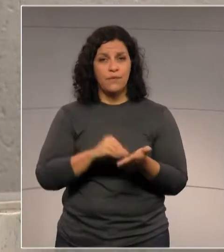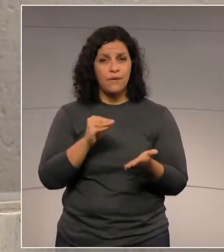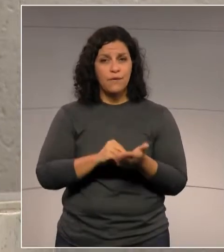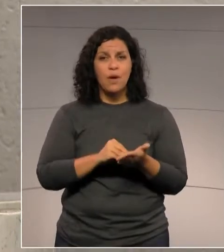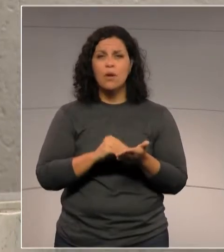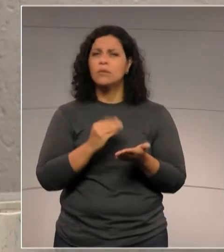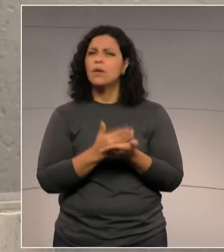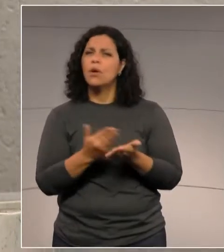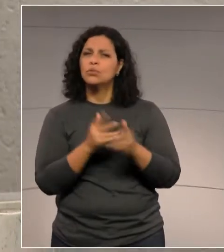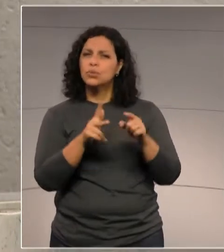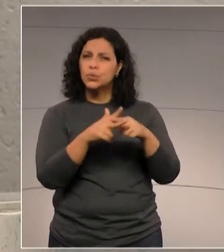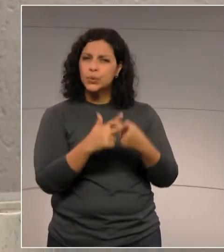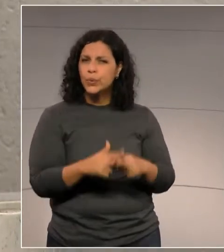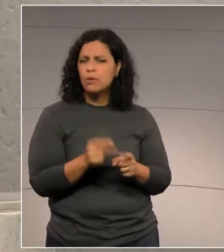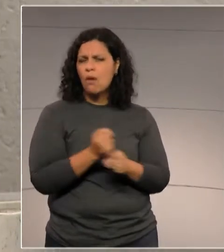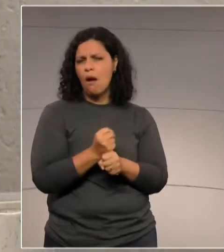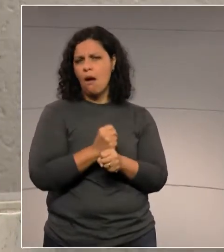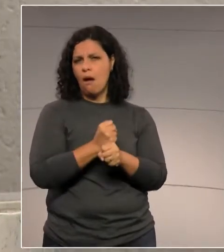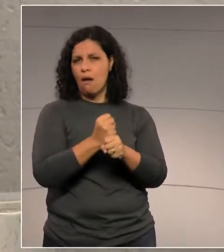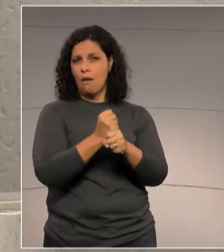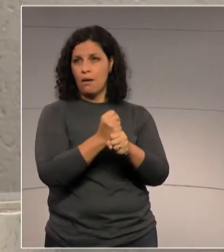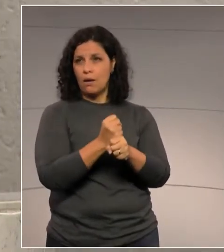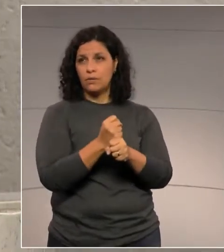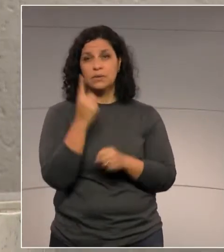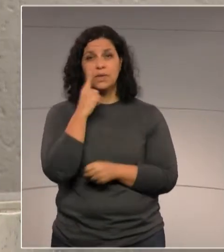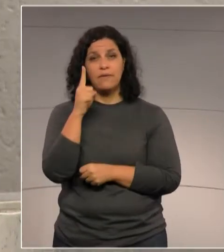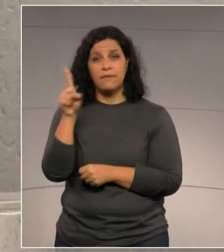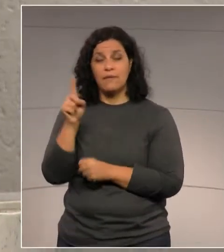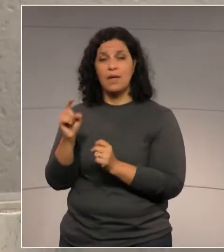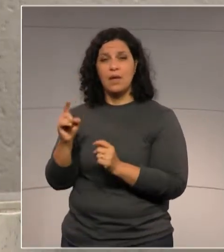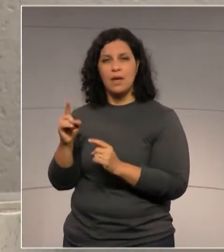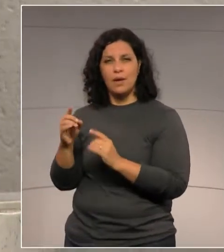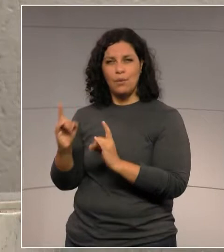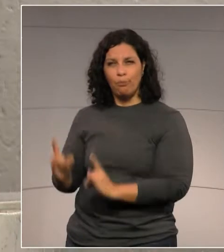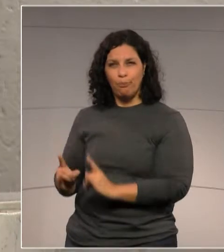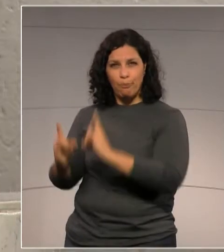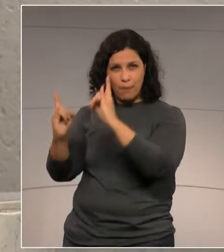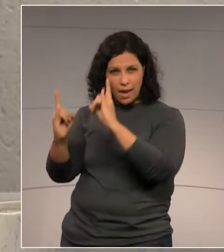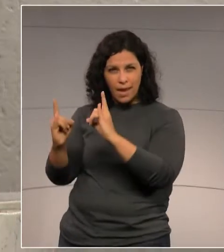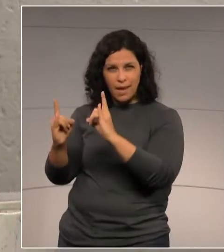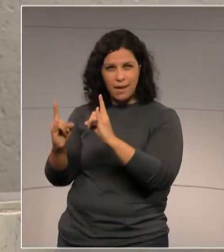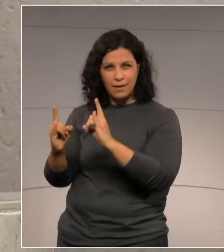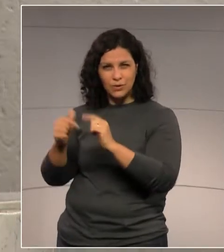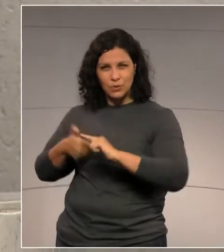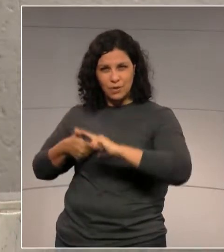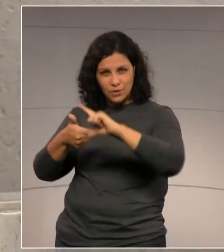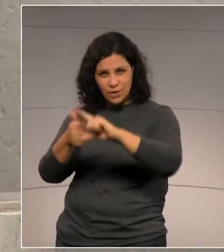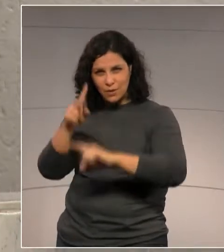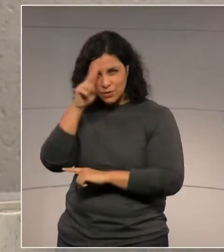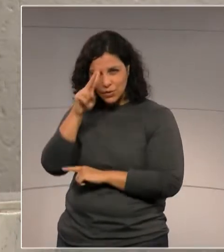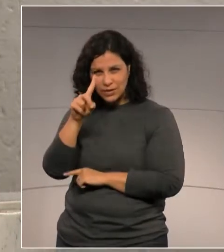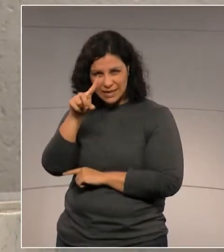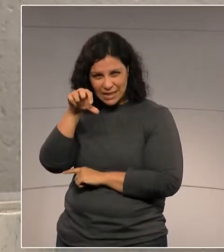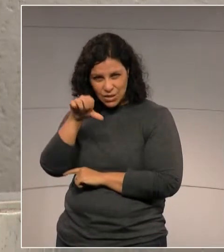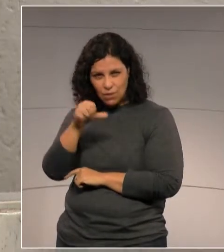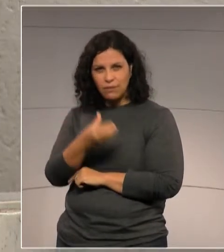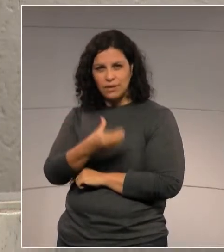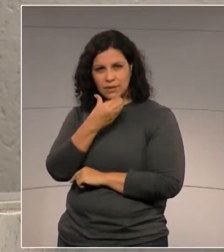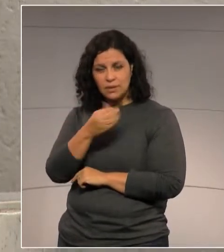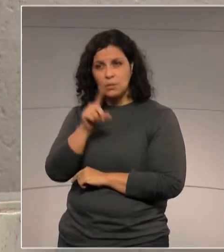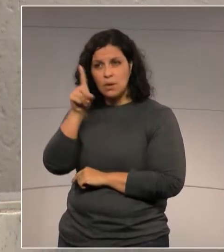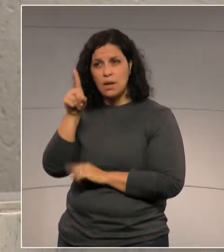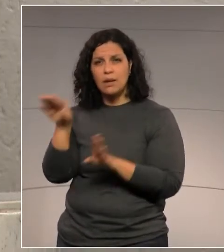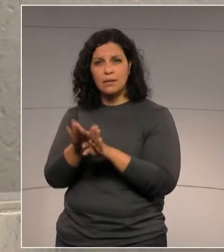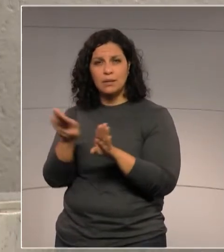manutenção que nós tivemos durante muitos anos, basta ver o prédio histórico da Assembleia, o prédio, Palácio 19 de dezembro, a nossa